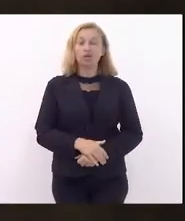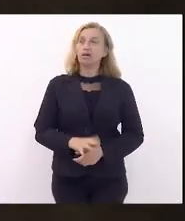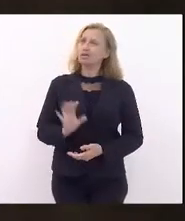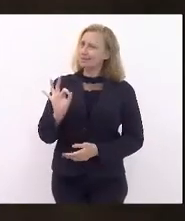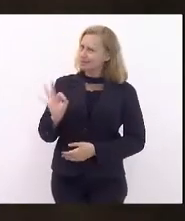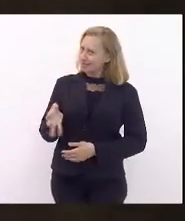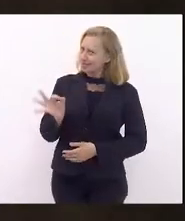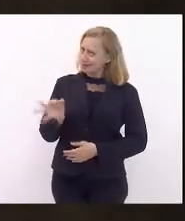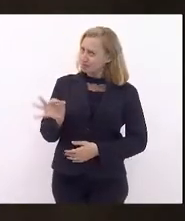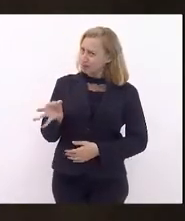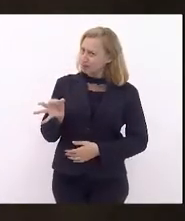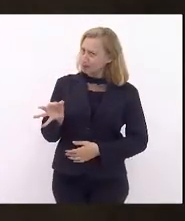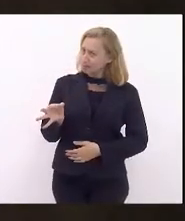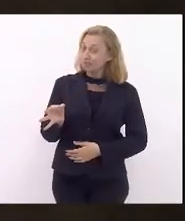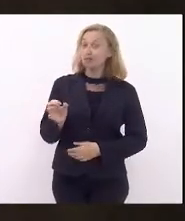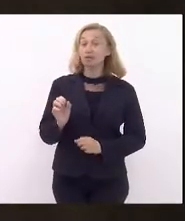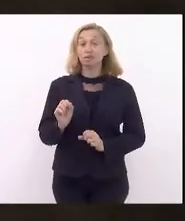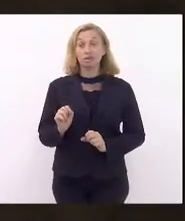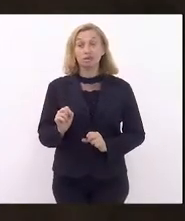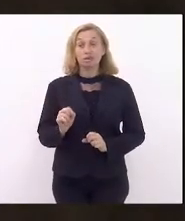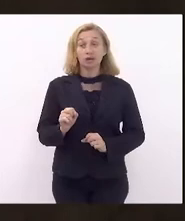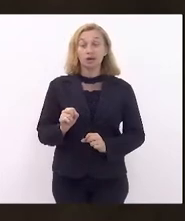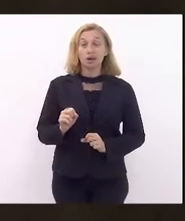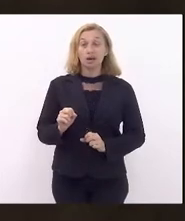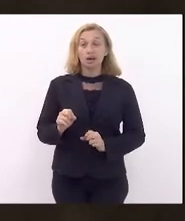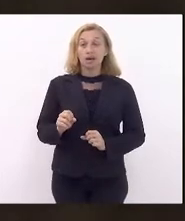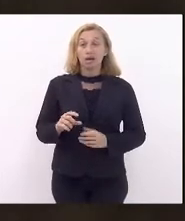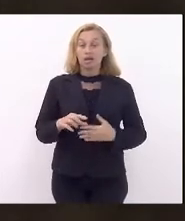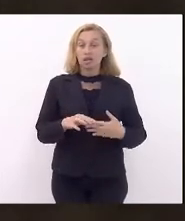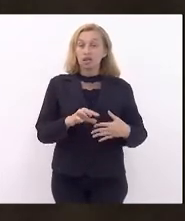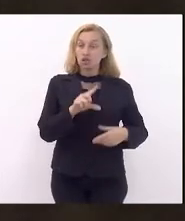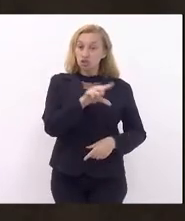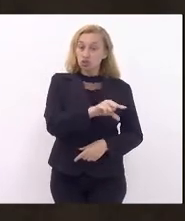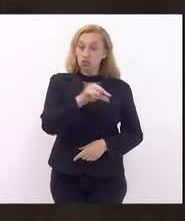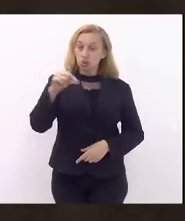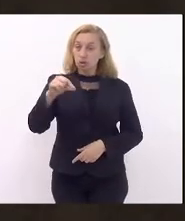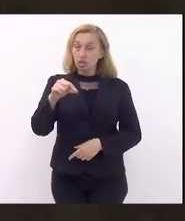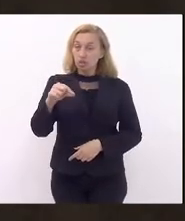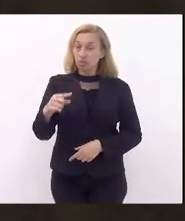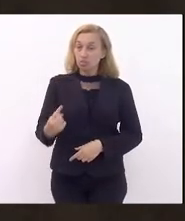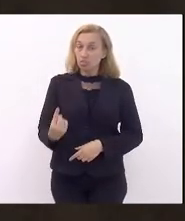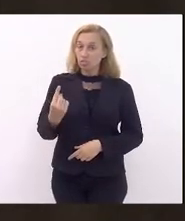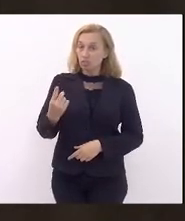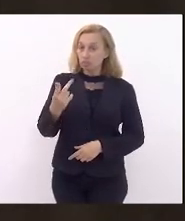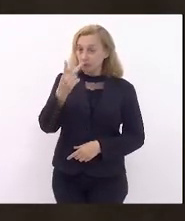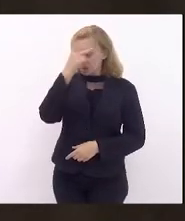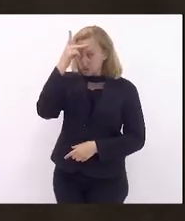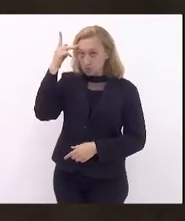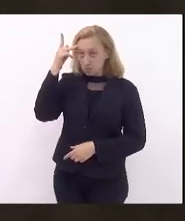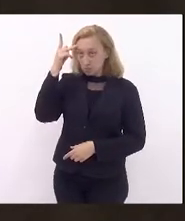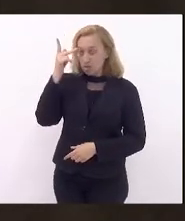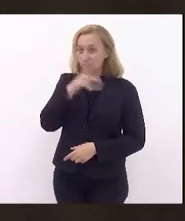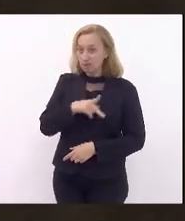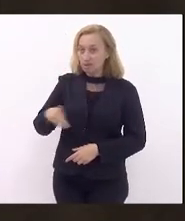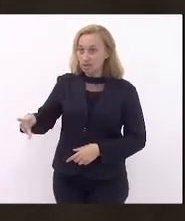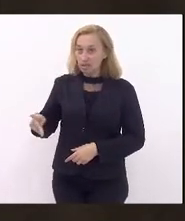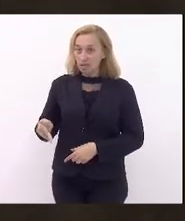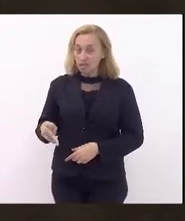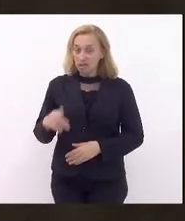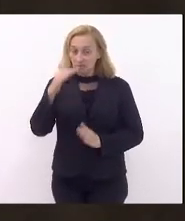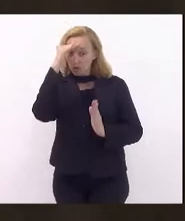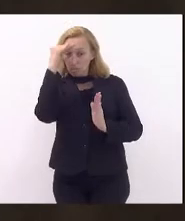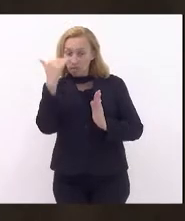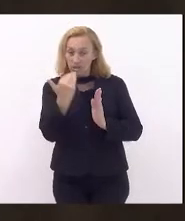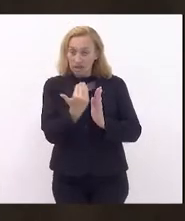evidentemente, deve estar botando um presidente que vai cumprir a risca o receituário do mesmo.